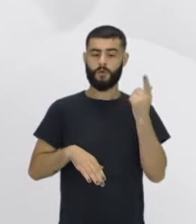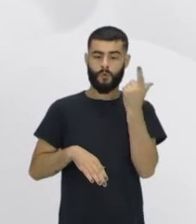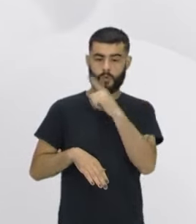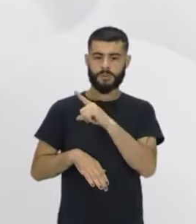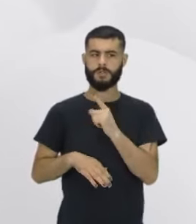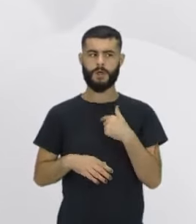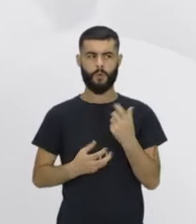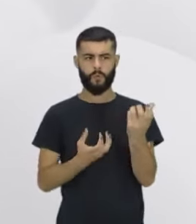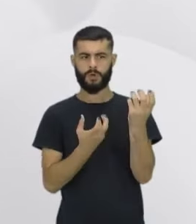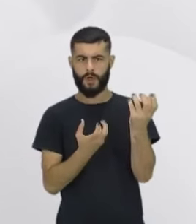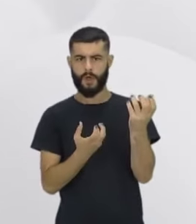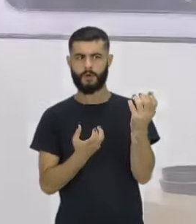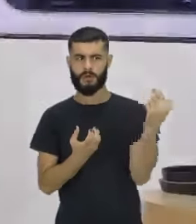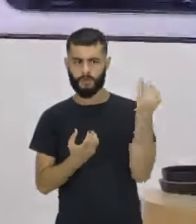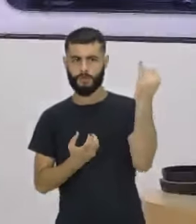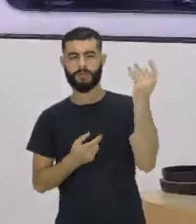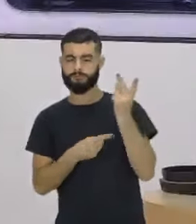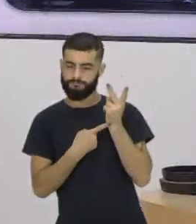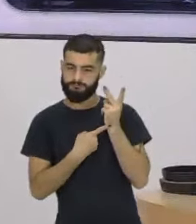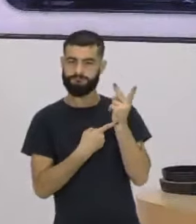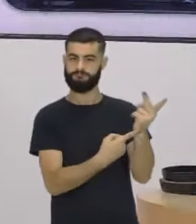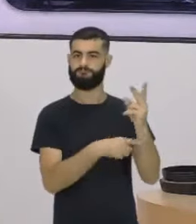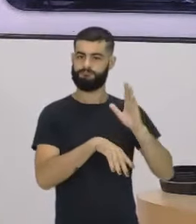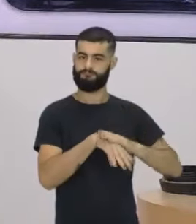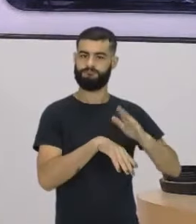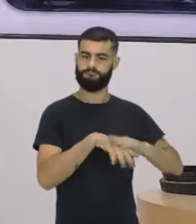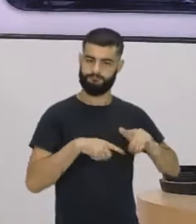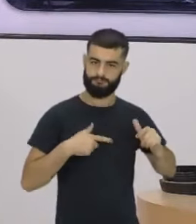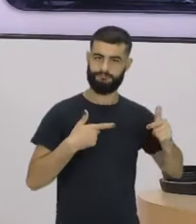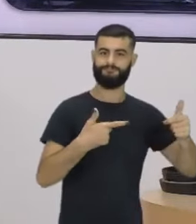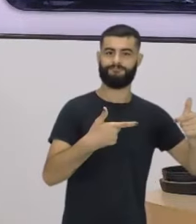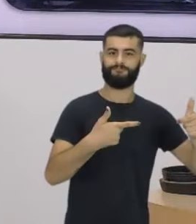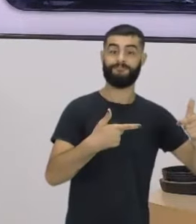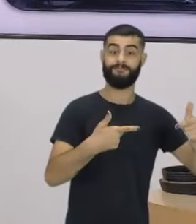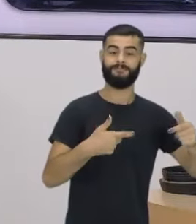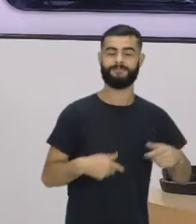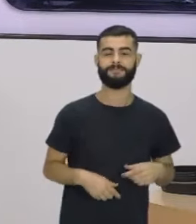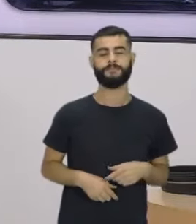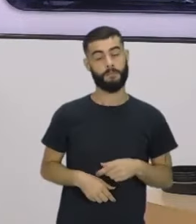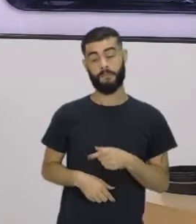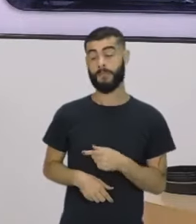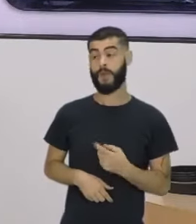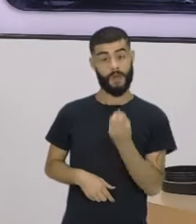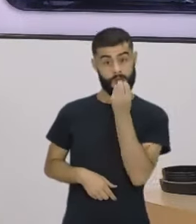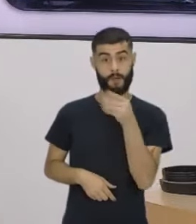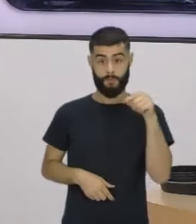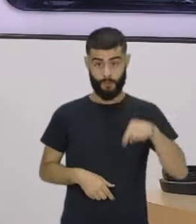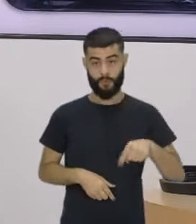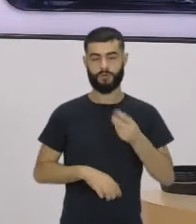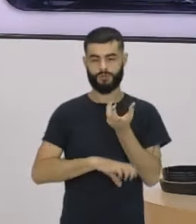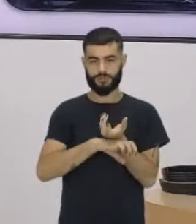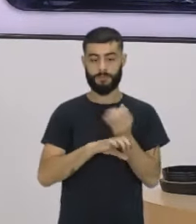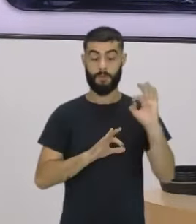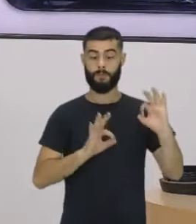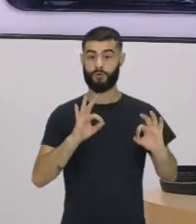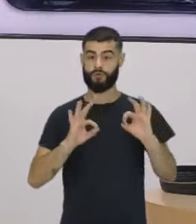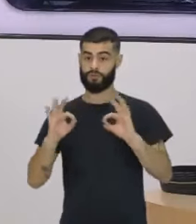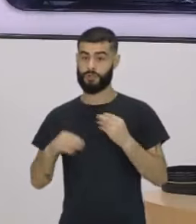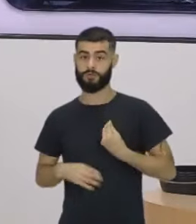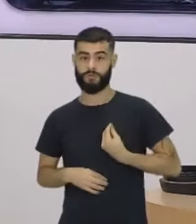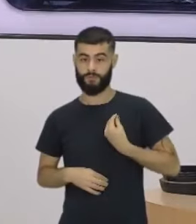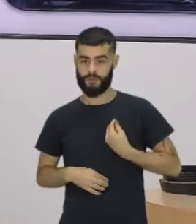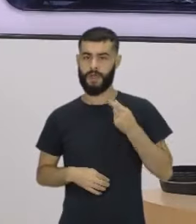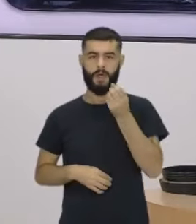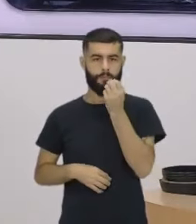importante. Muito bem. Gente, esse momento de Projeto de Vida é sempre interessante que a gente faça as nossas reflexões e